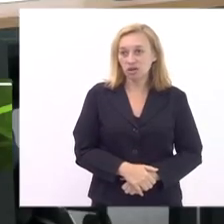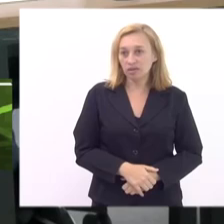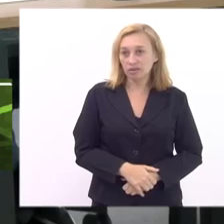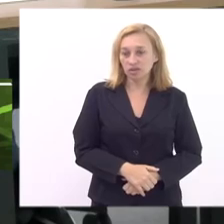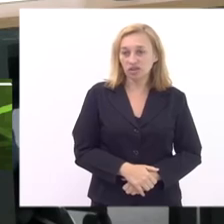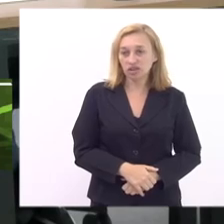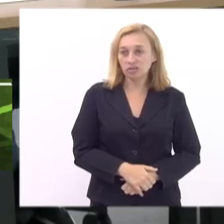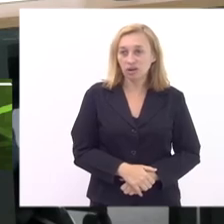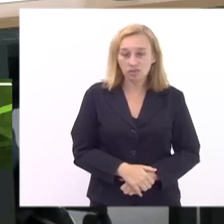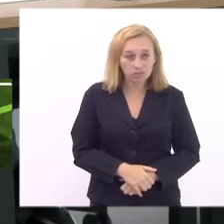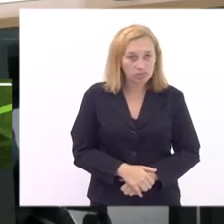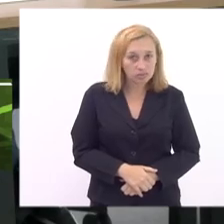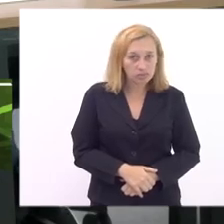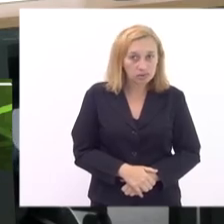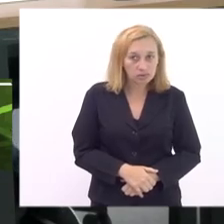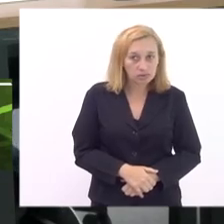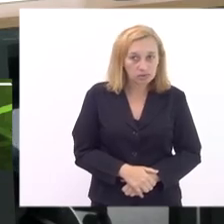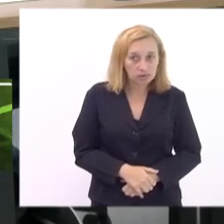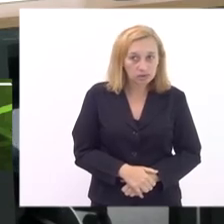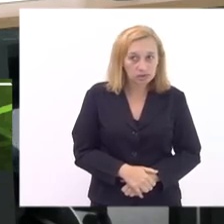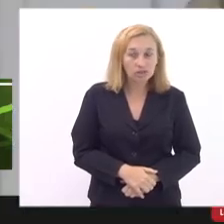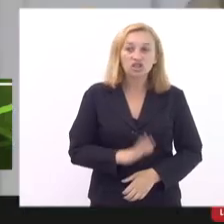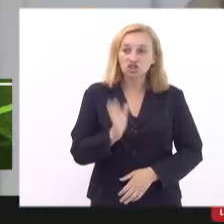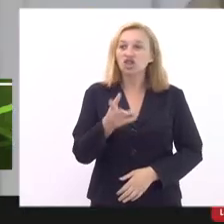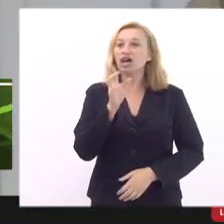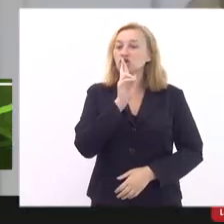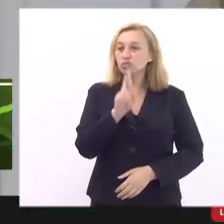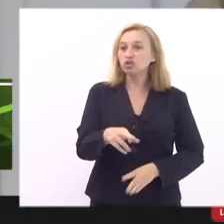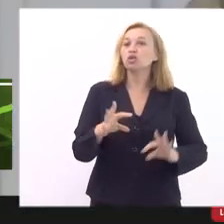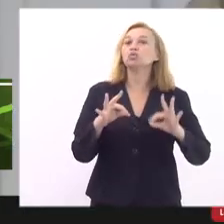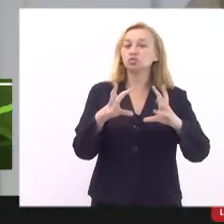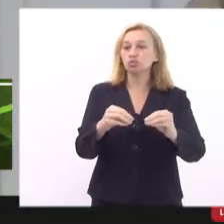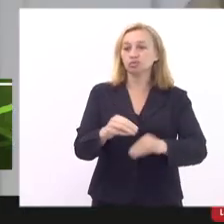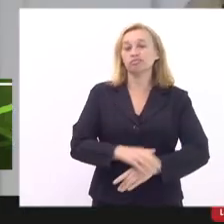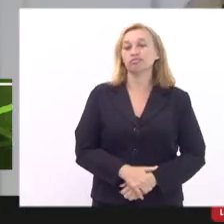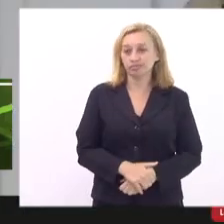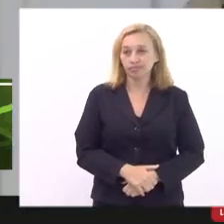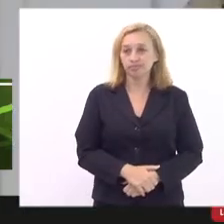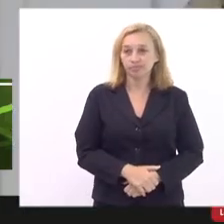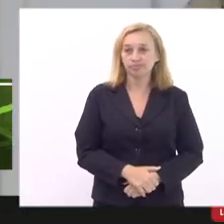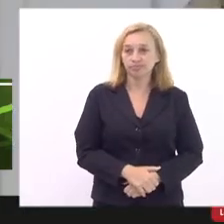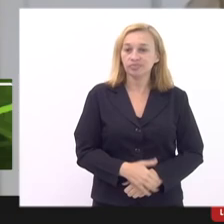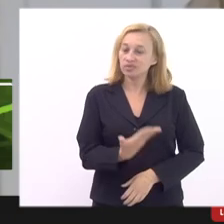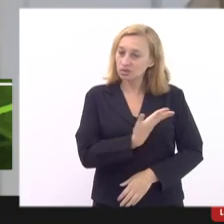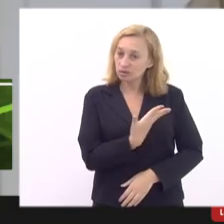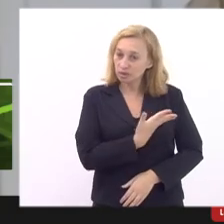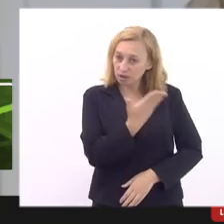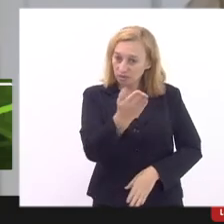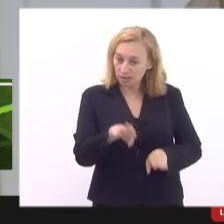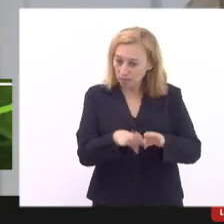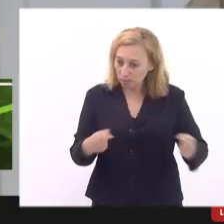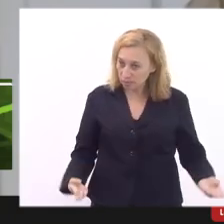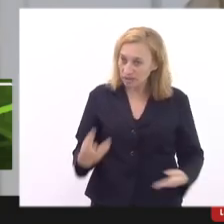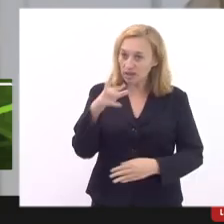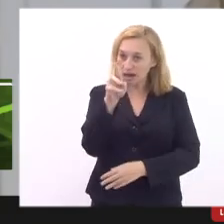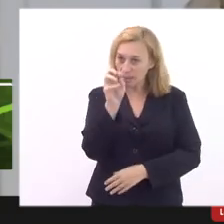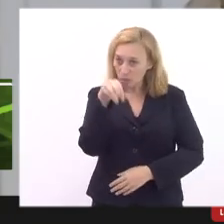o senhor já respondeu tudo para o nosso colega da mesa o Ramon